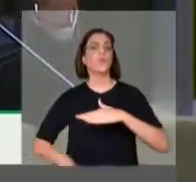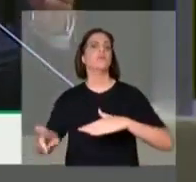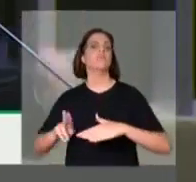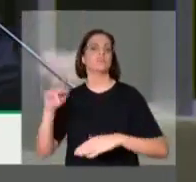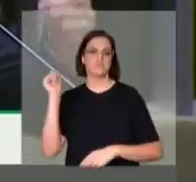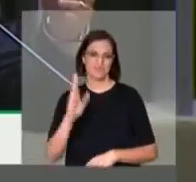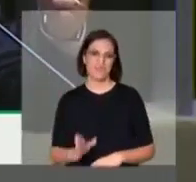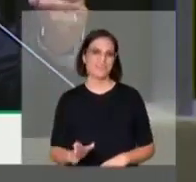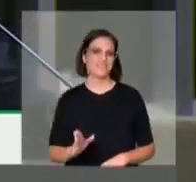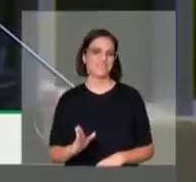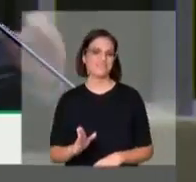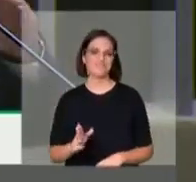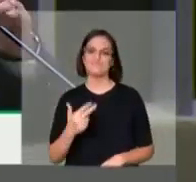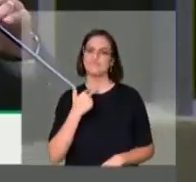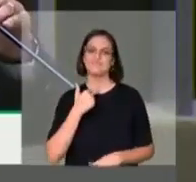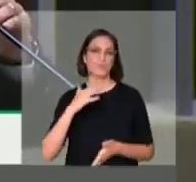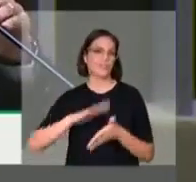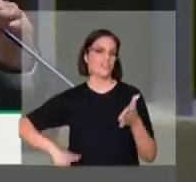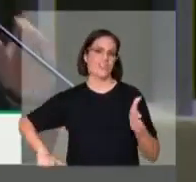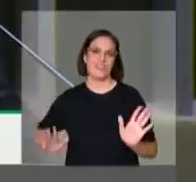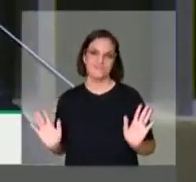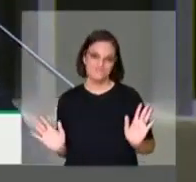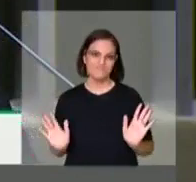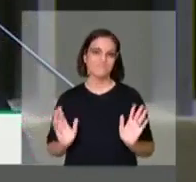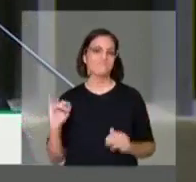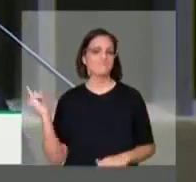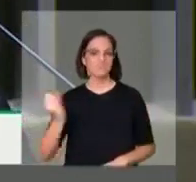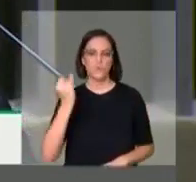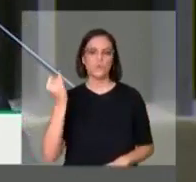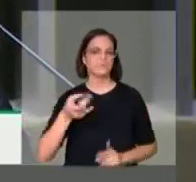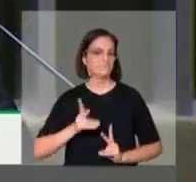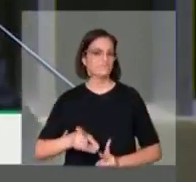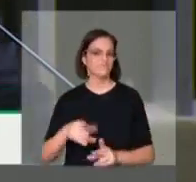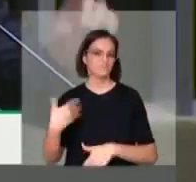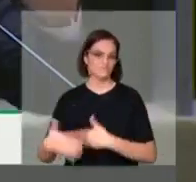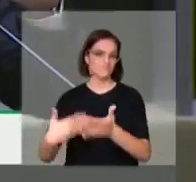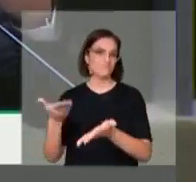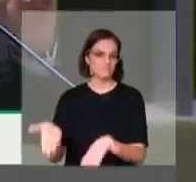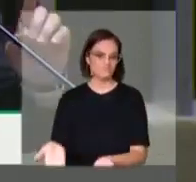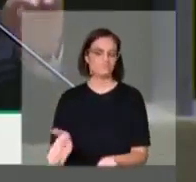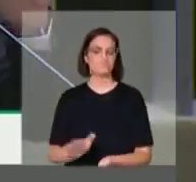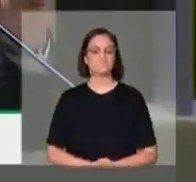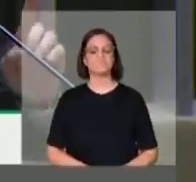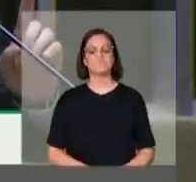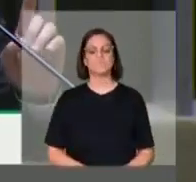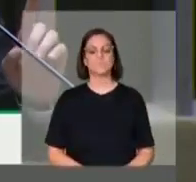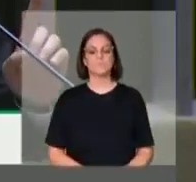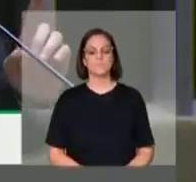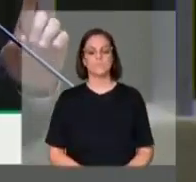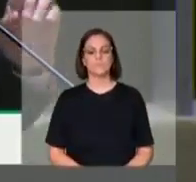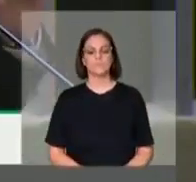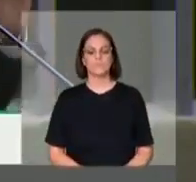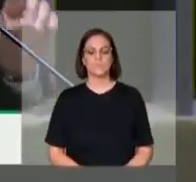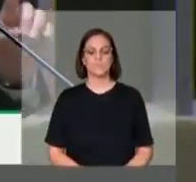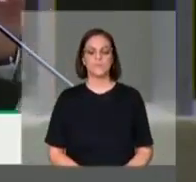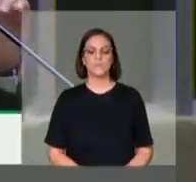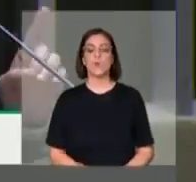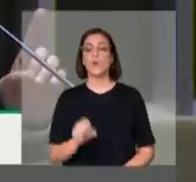brasileiras. São indispensáveis para essa finalidade, deputado Fontana. Dos oito maiores